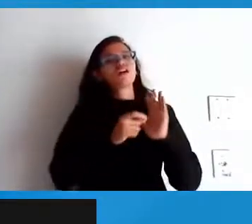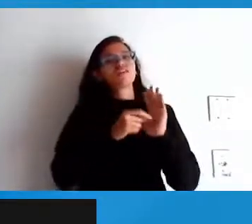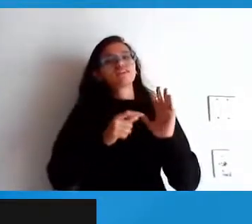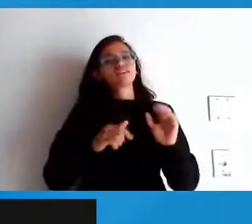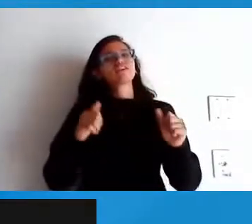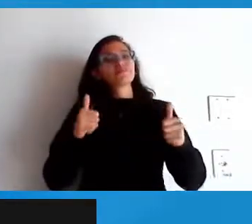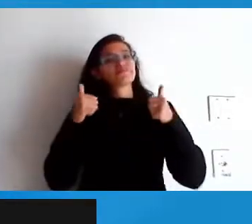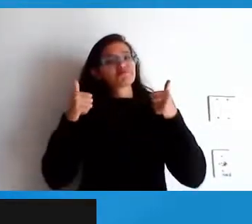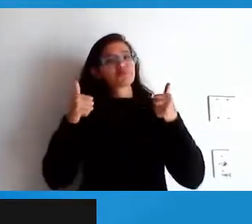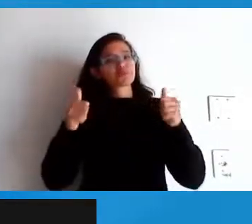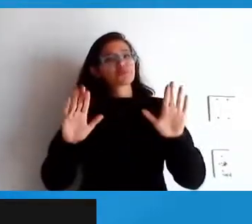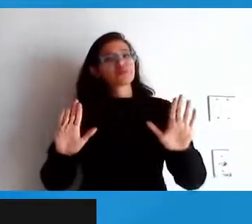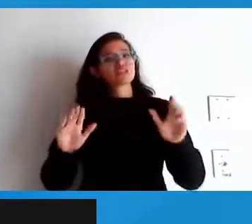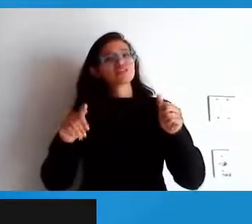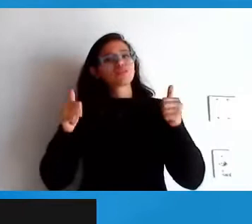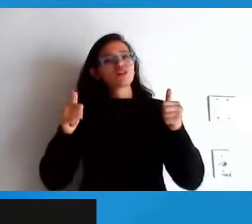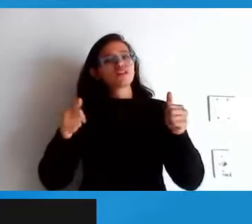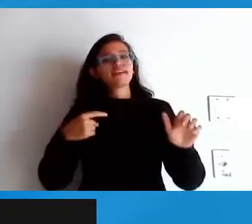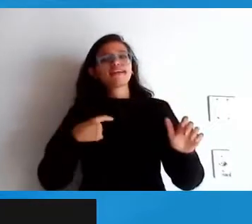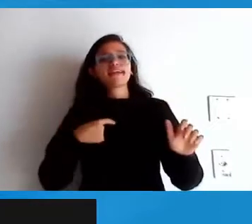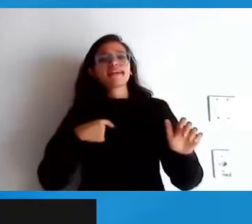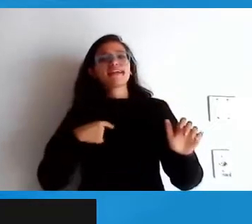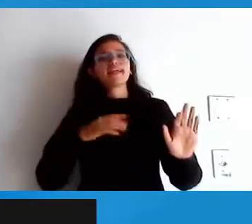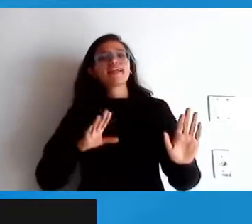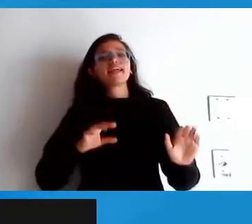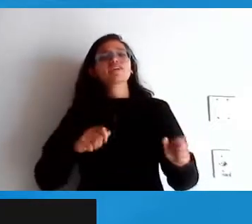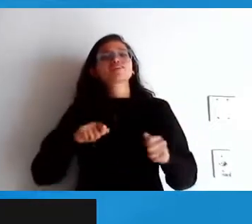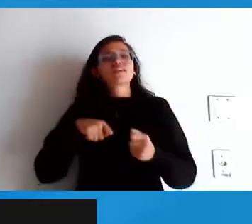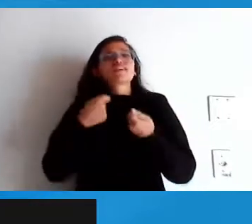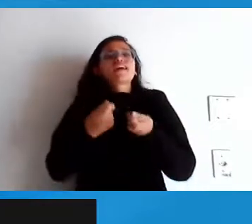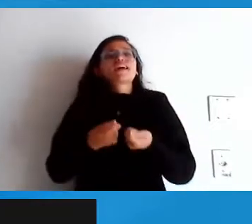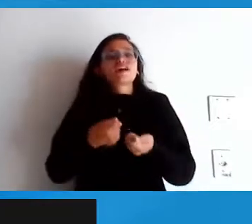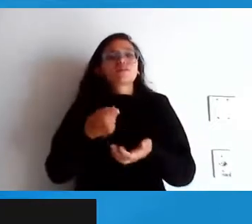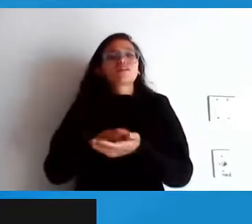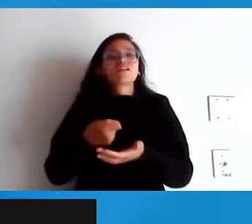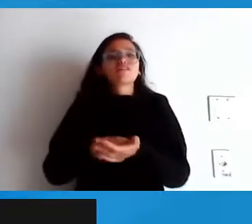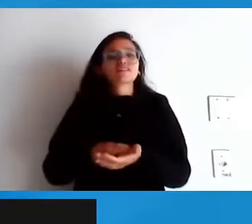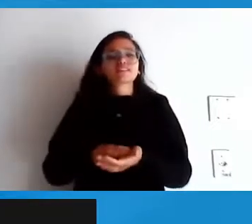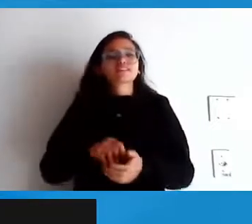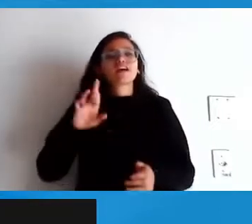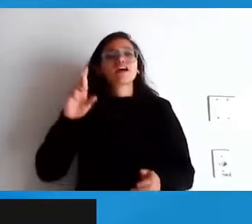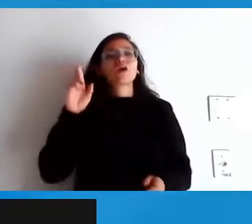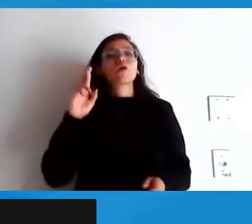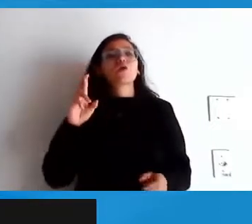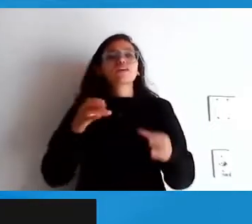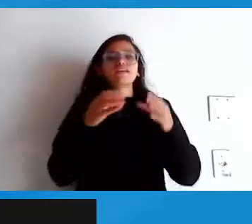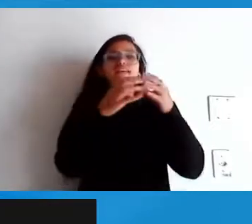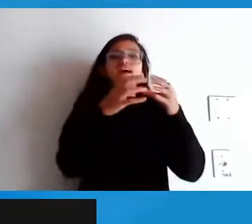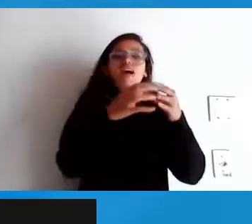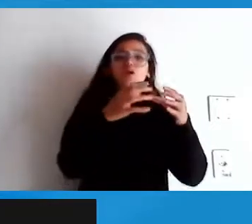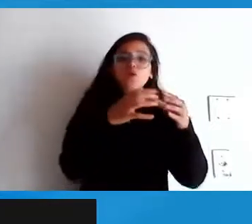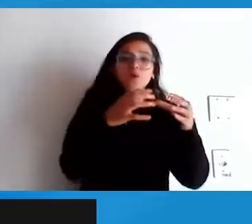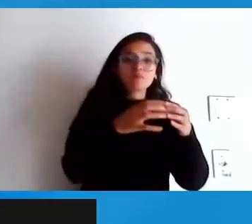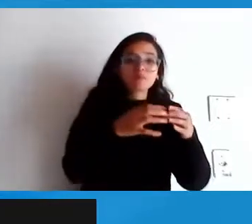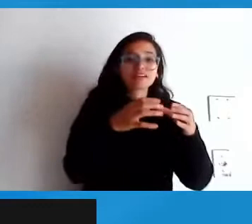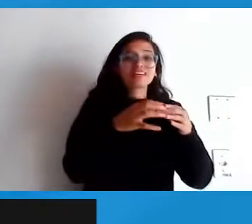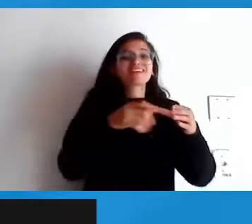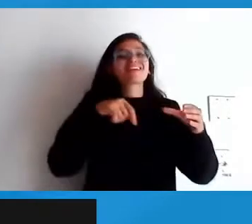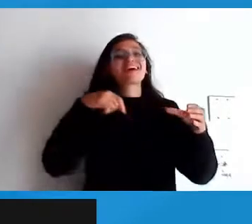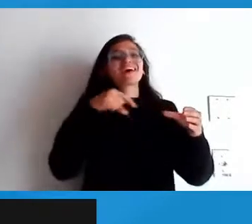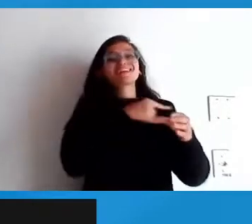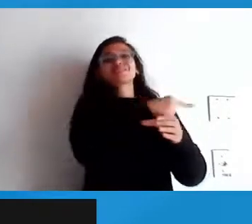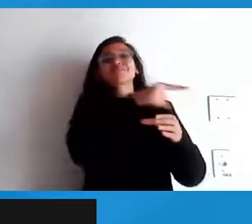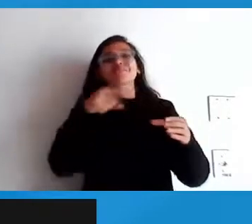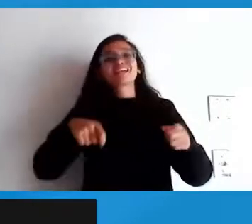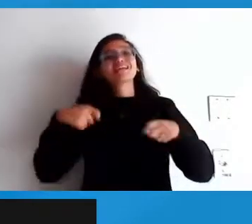agora eu só quero reforçar que eu estou falando das coisas em termos de comunidade a comunidade inteira se mobilizar